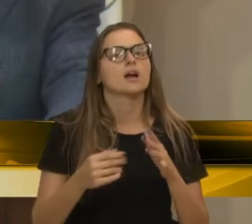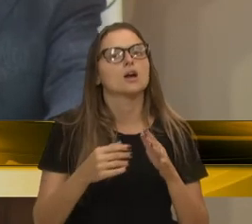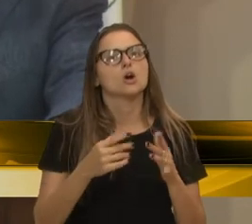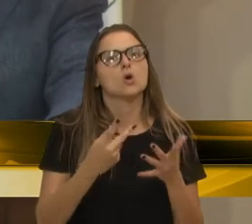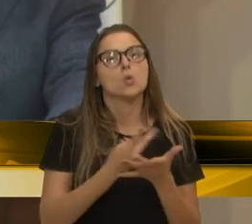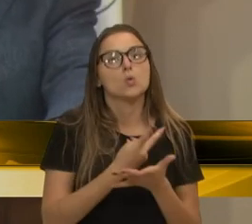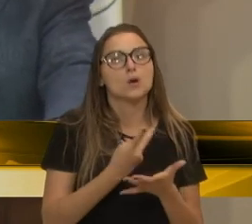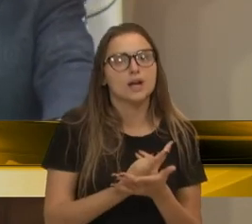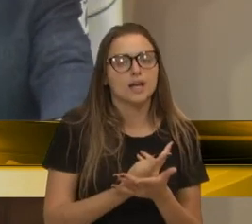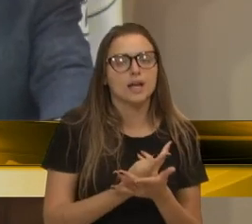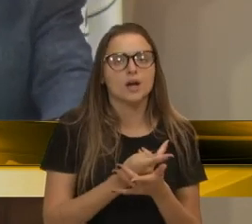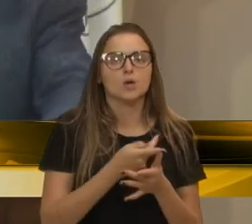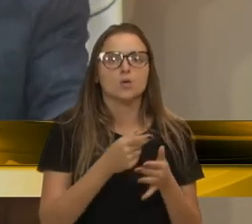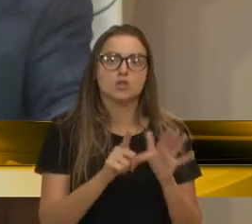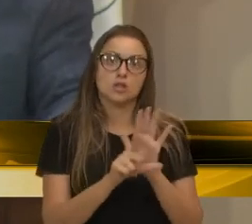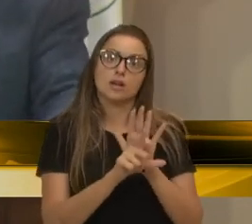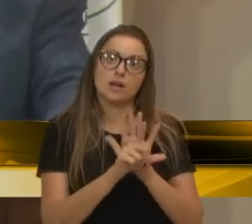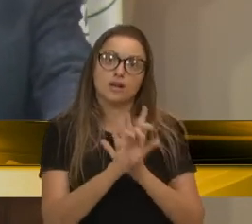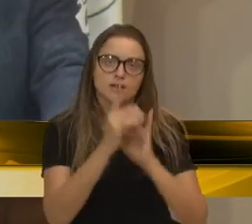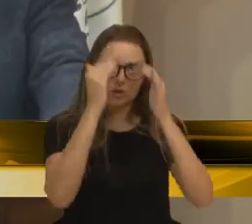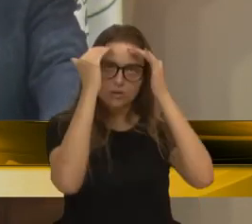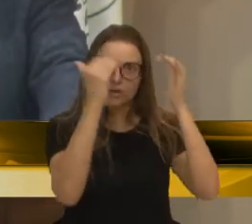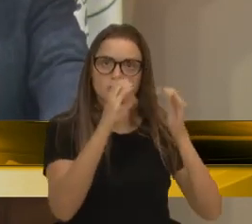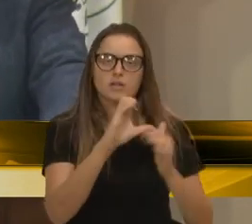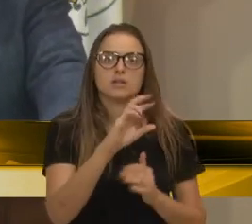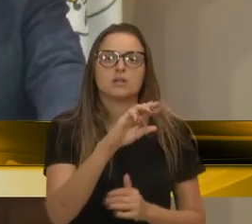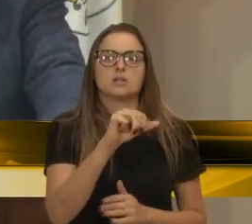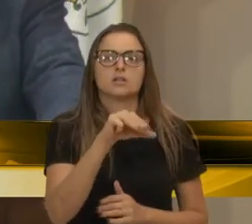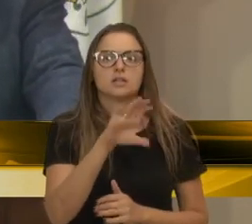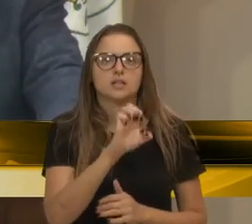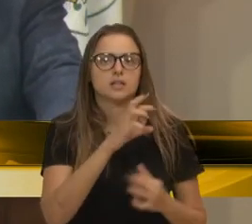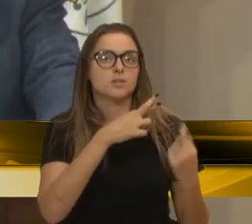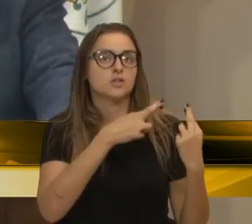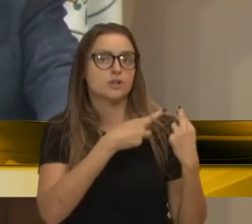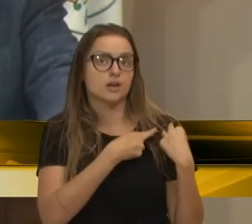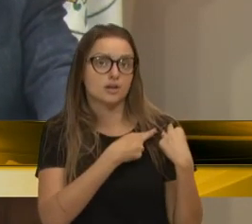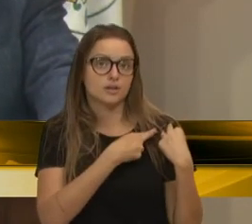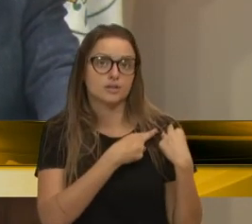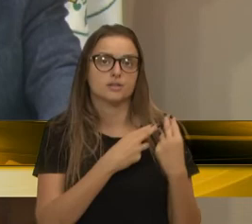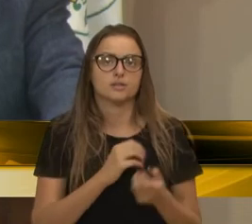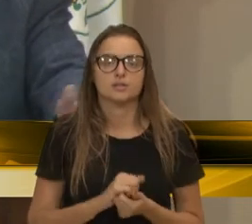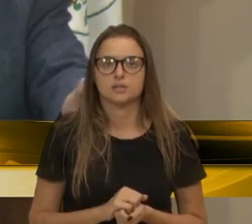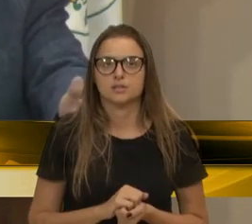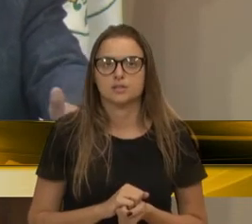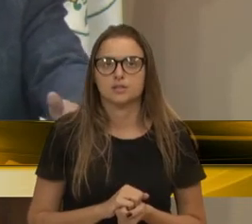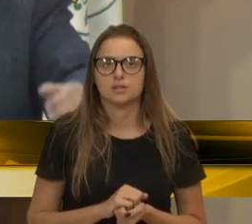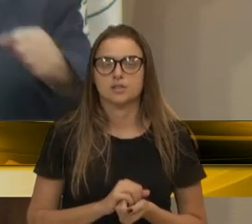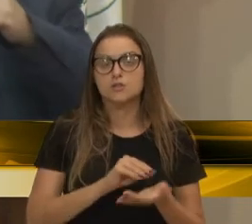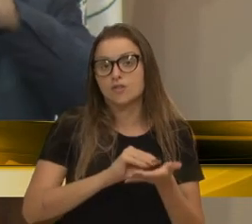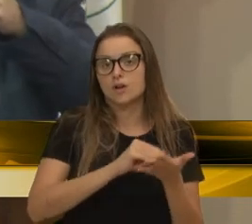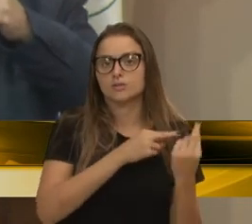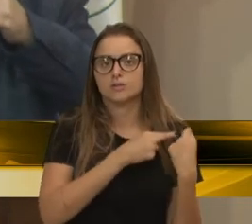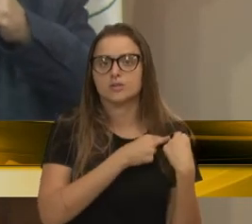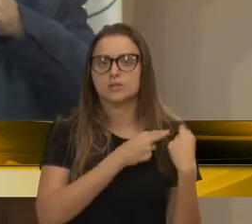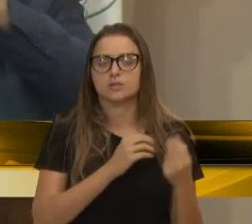com possibilidade de crime de responsabilidade. Então, nesse sentido, senhor presidente, faço?